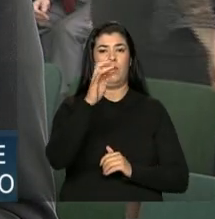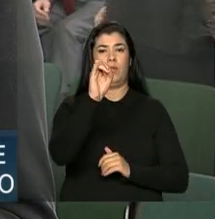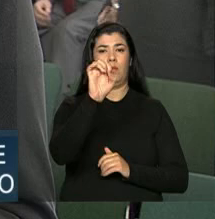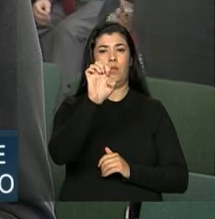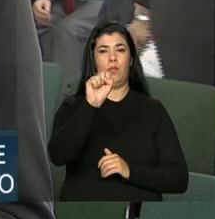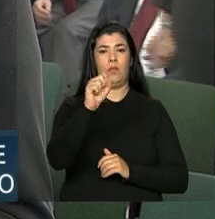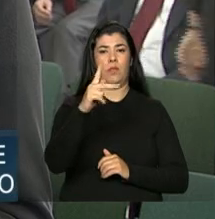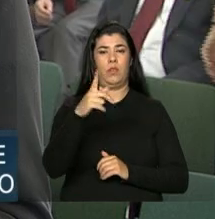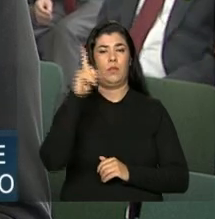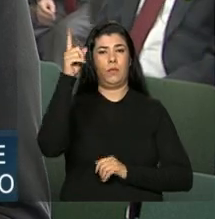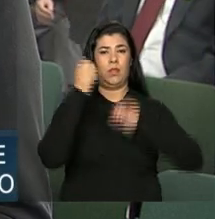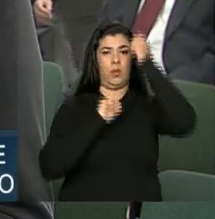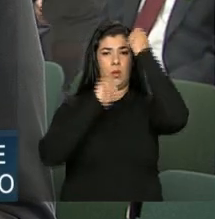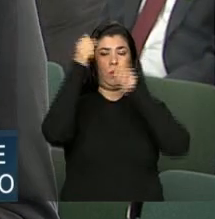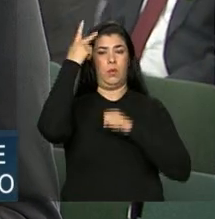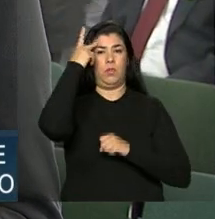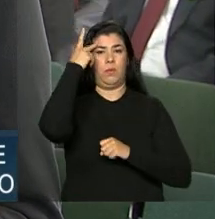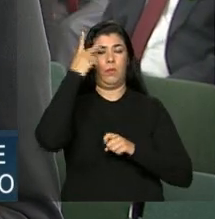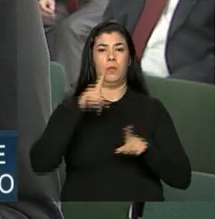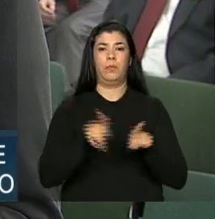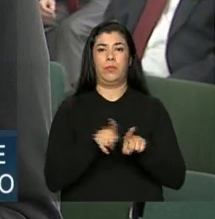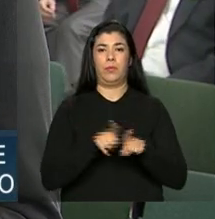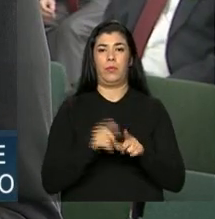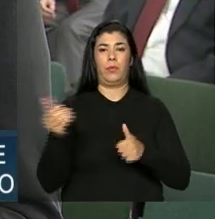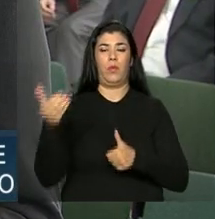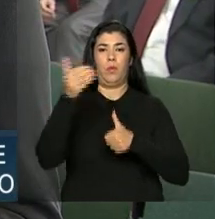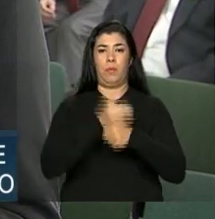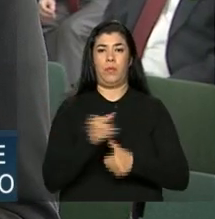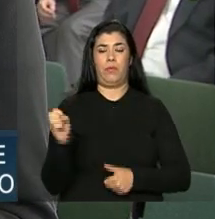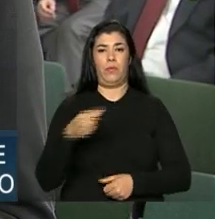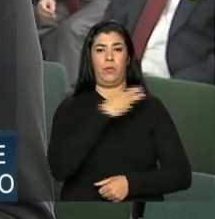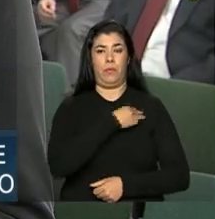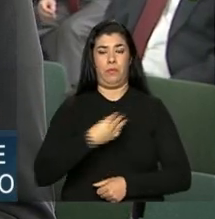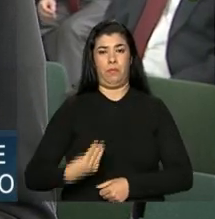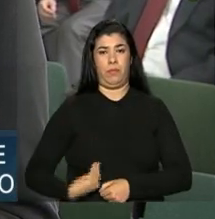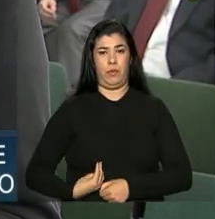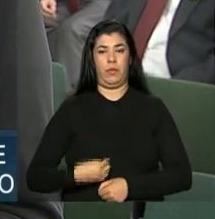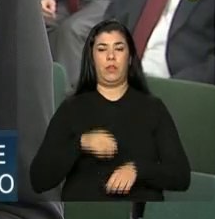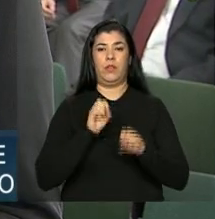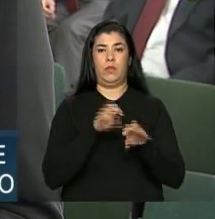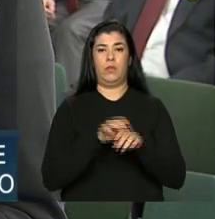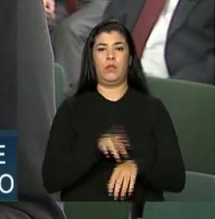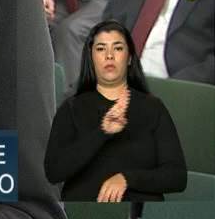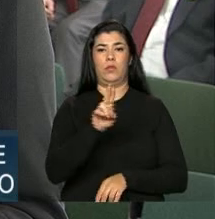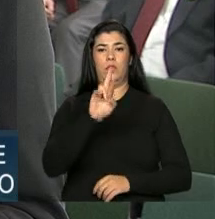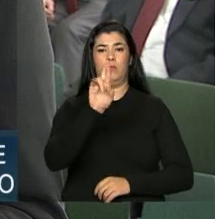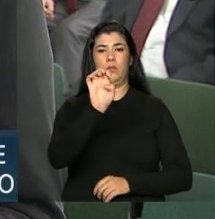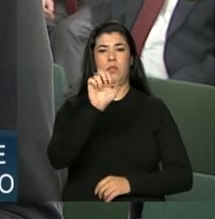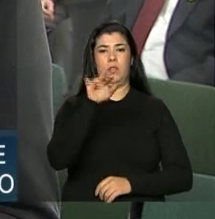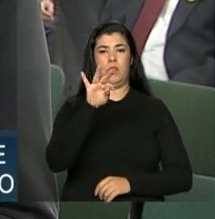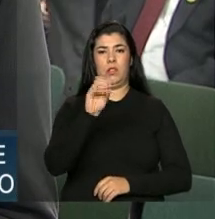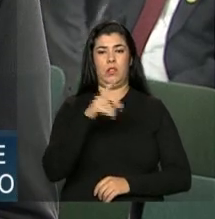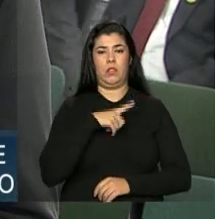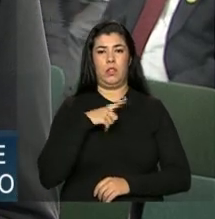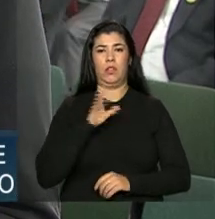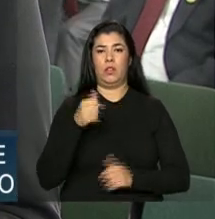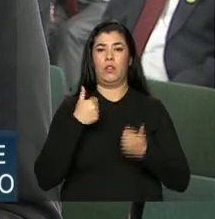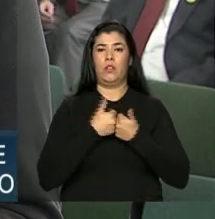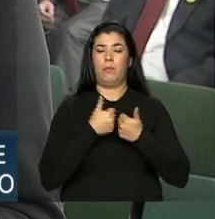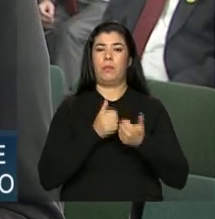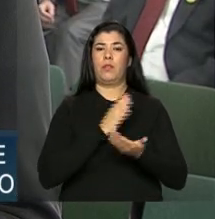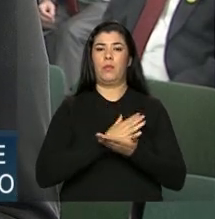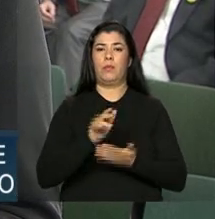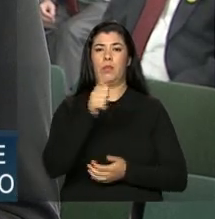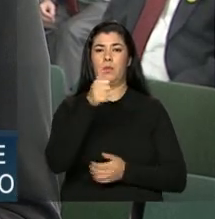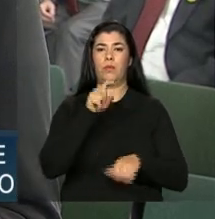Indústrias do Estado de São Paulo. A posse do novo ministro da Educação, Renato Janine Ribeiro, está marcada para começar daqui a pouquinho, às